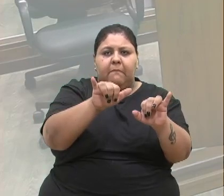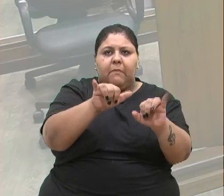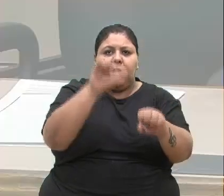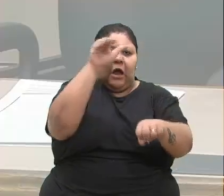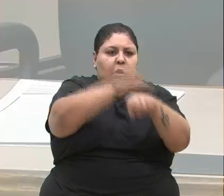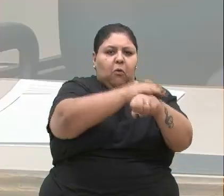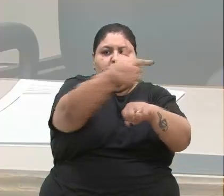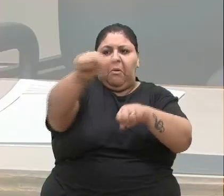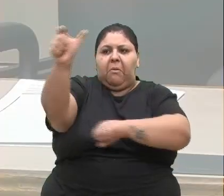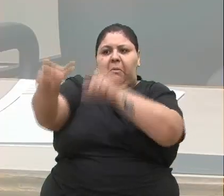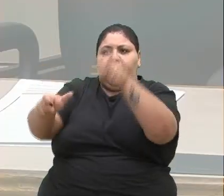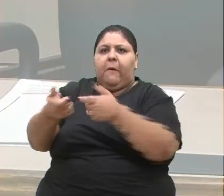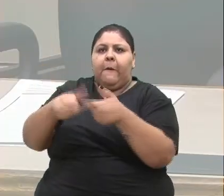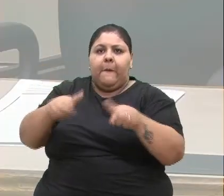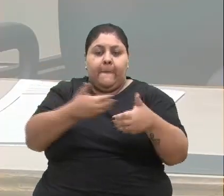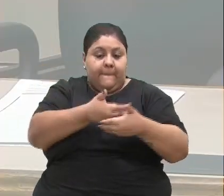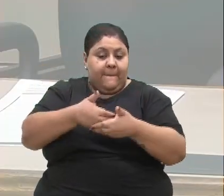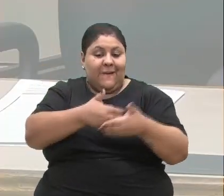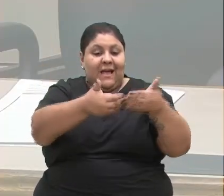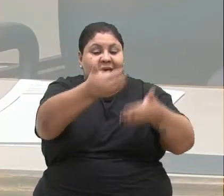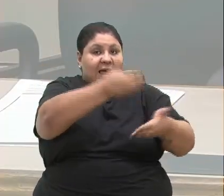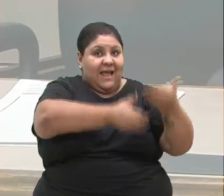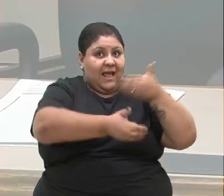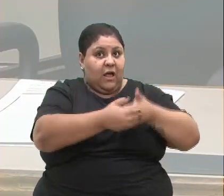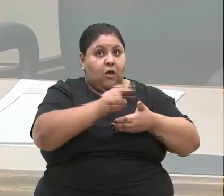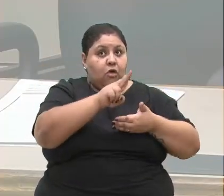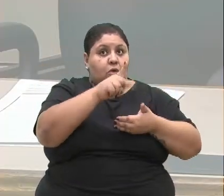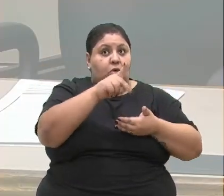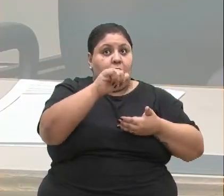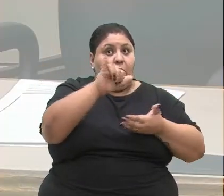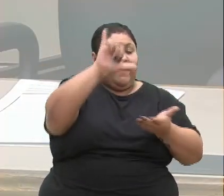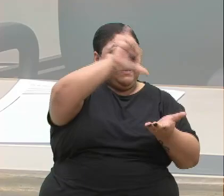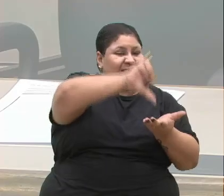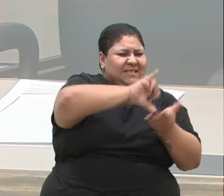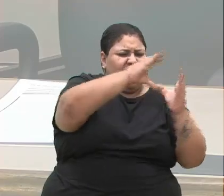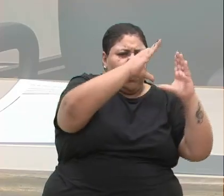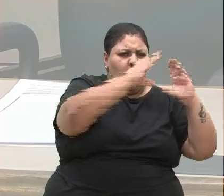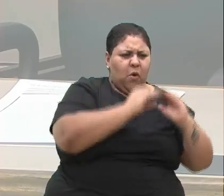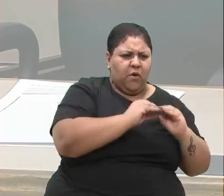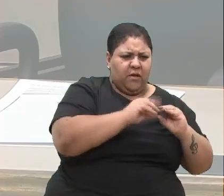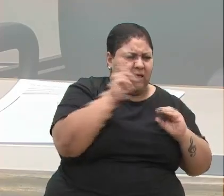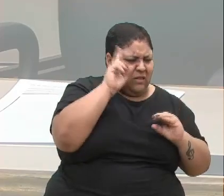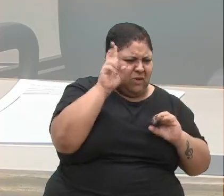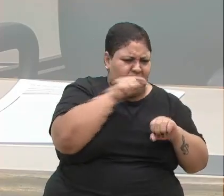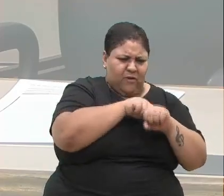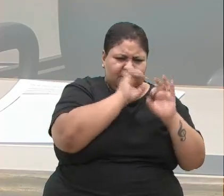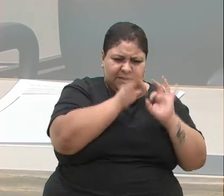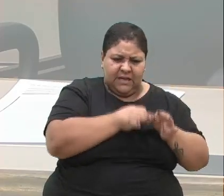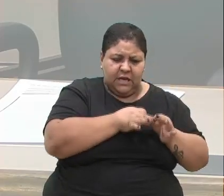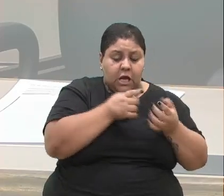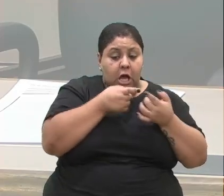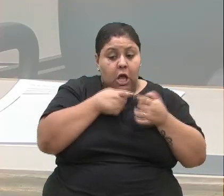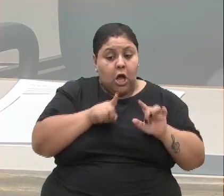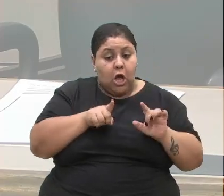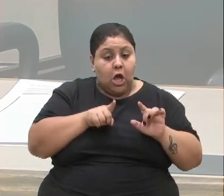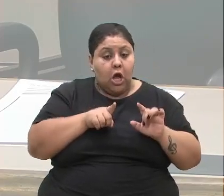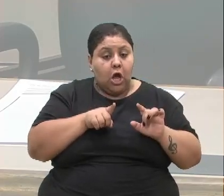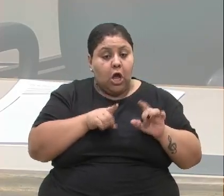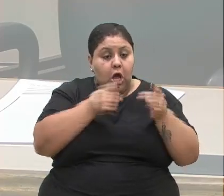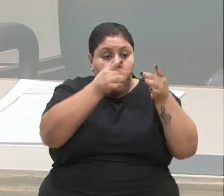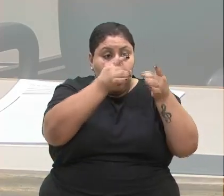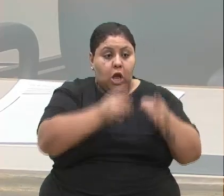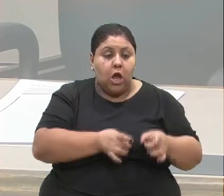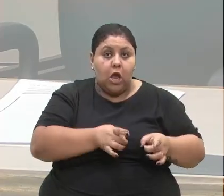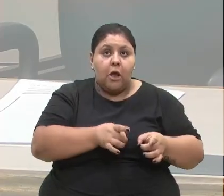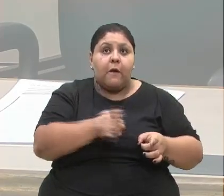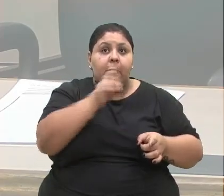Porém, esse bebê foi atendido na UPA Central à noite, eu não me lembro em que horário, enfim, mas foi atendido por um especialista que é